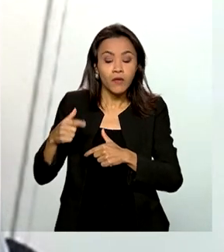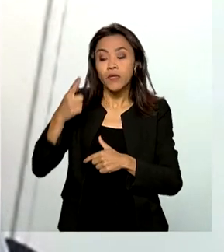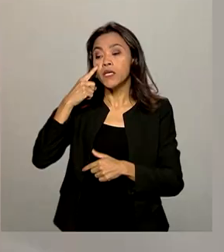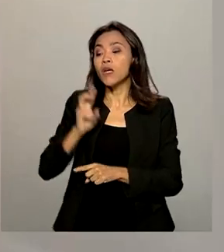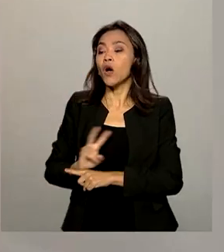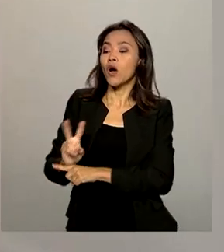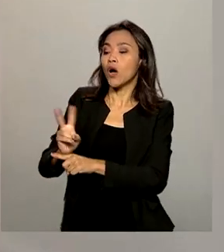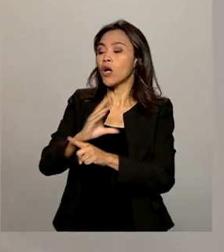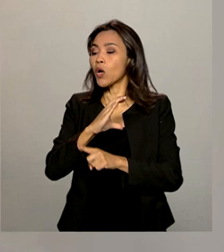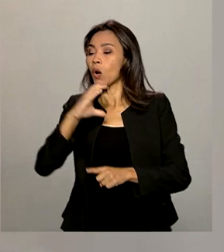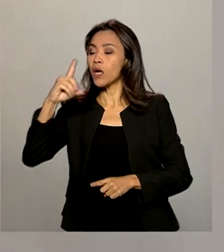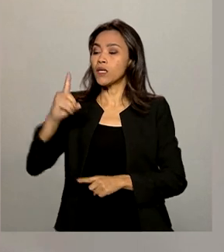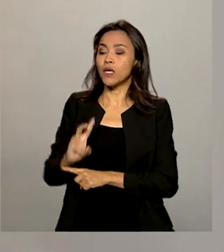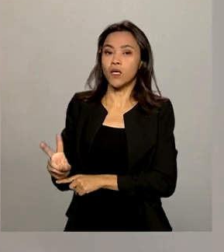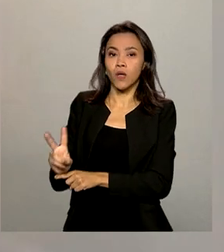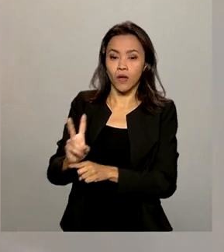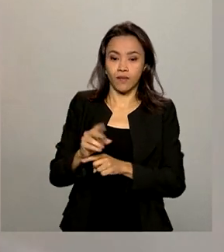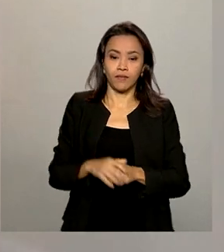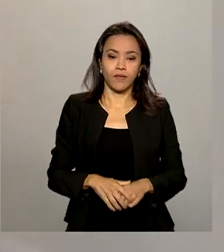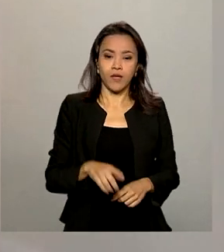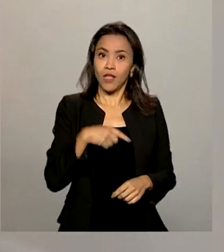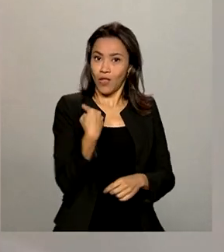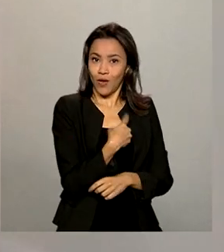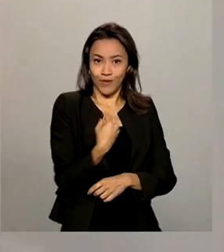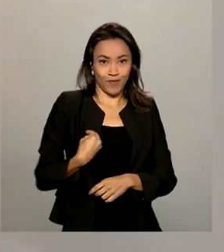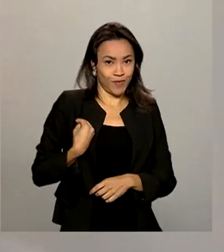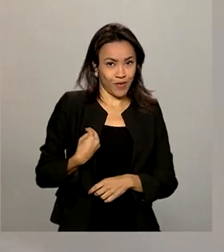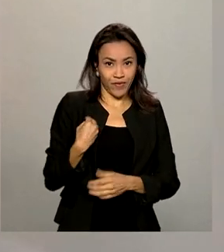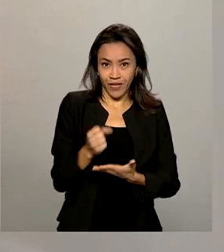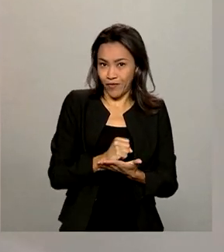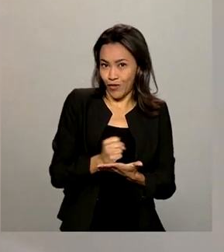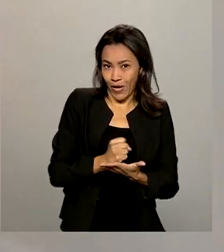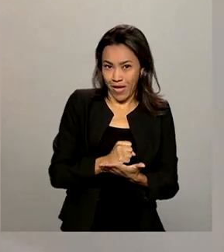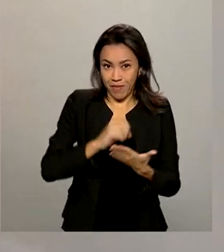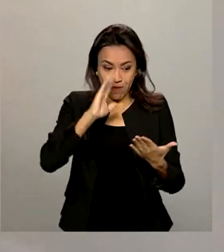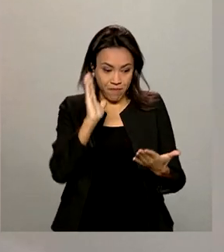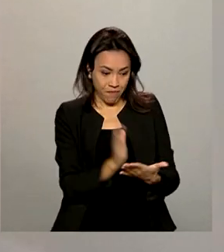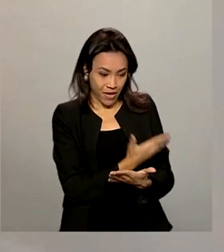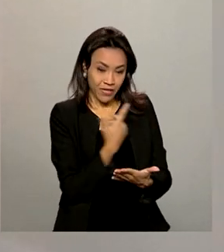importante. Nós não temos vida de videogame, né? Pé de uma vem outra. É uma só.